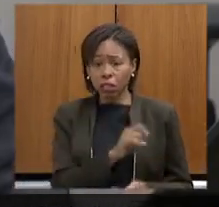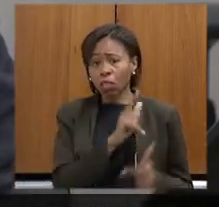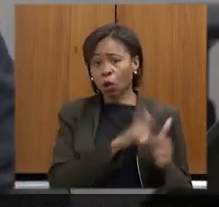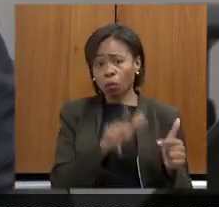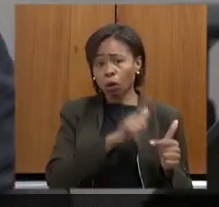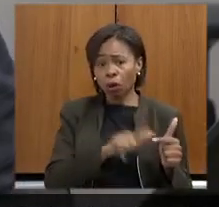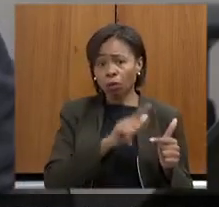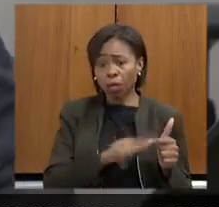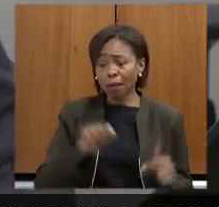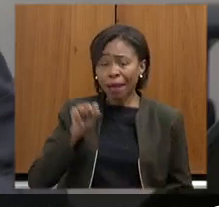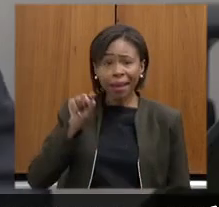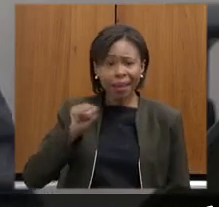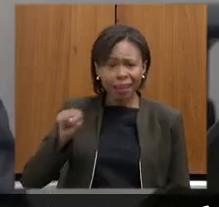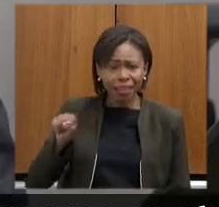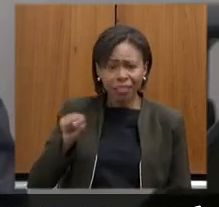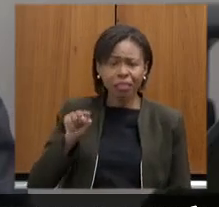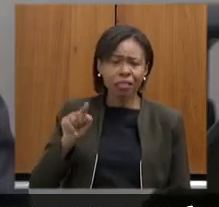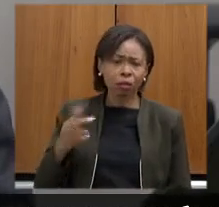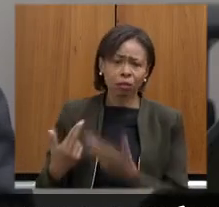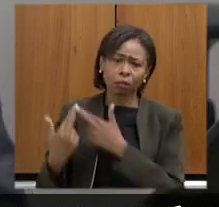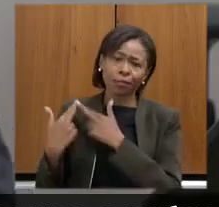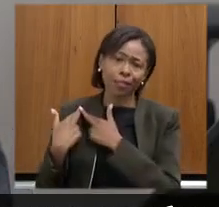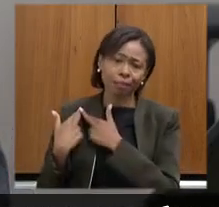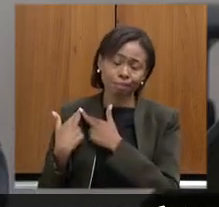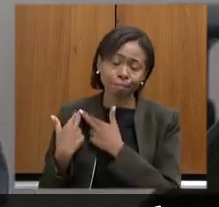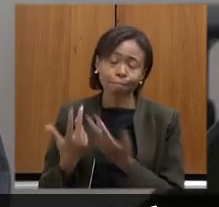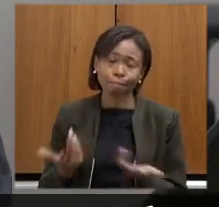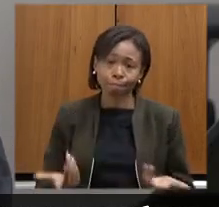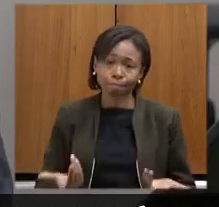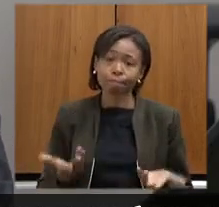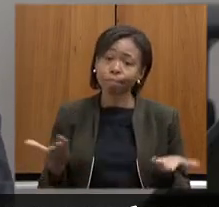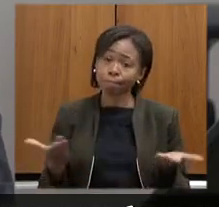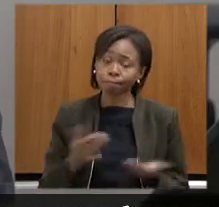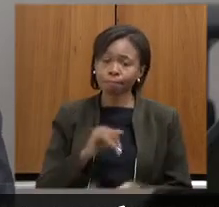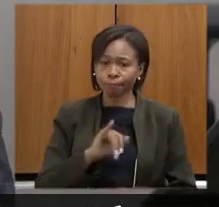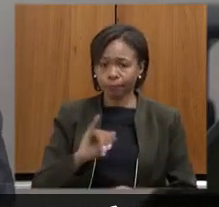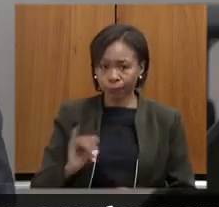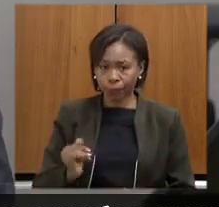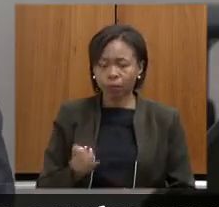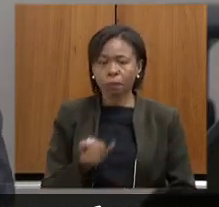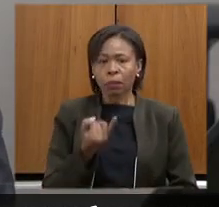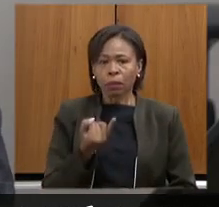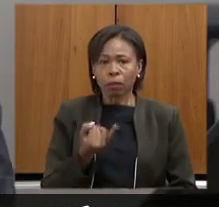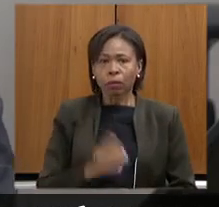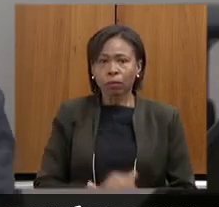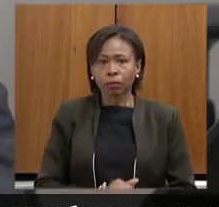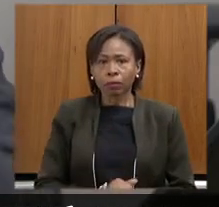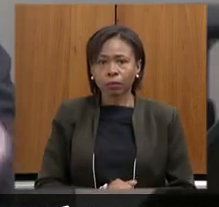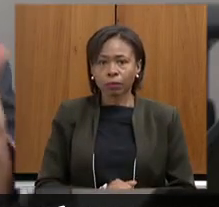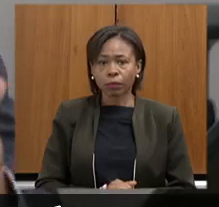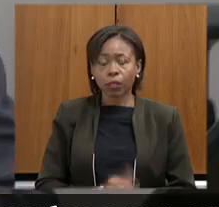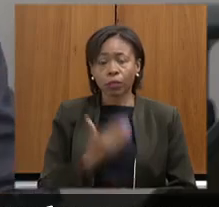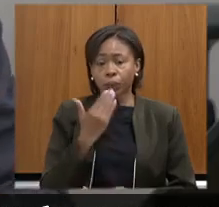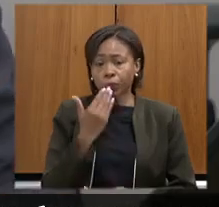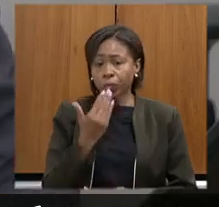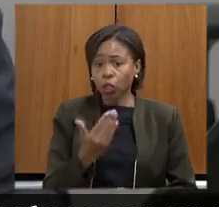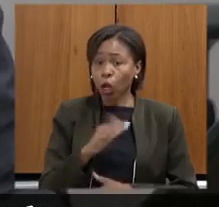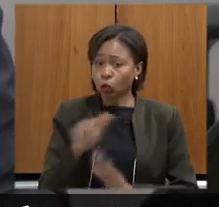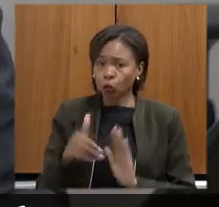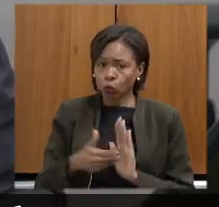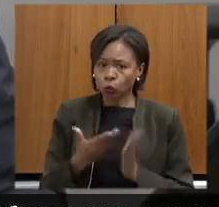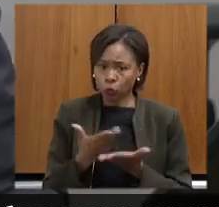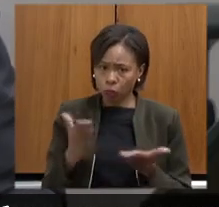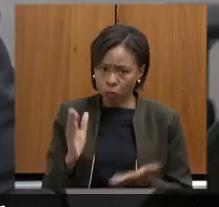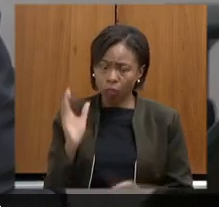os responsáveis então eu queria aqui aproveitar esse momento e fazer um apelo a todos os parlamentares